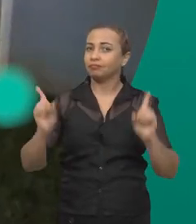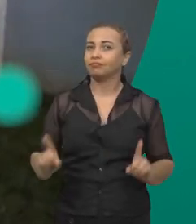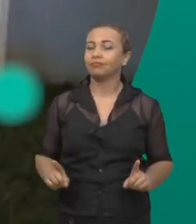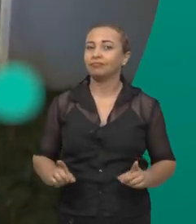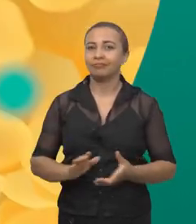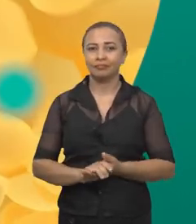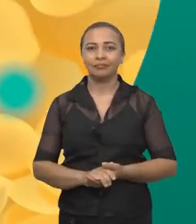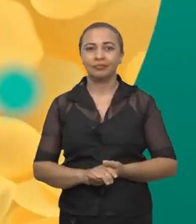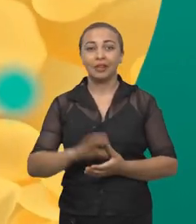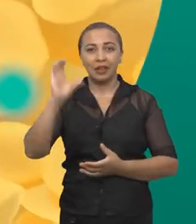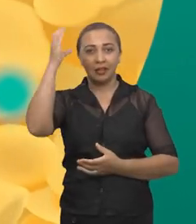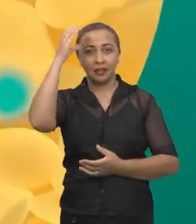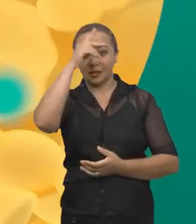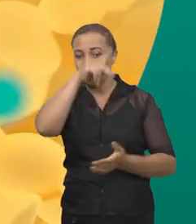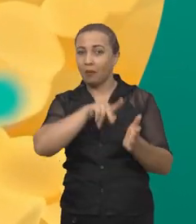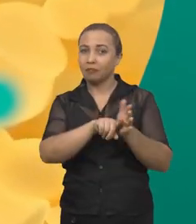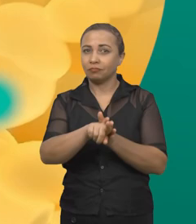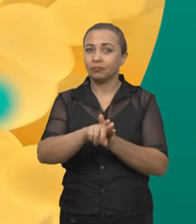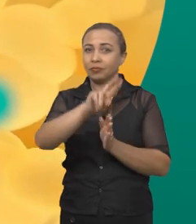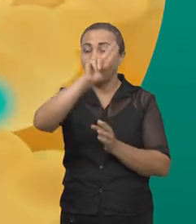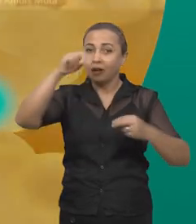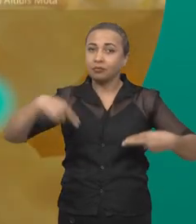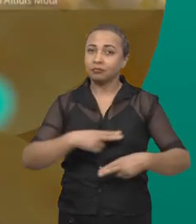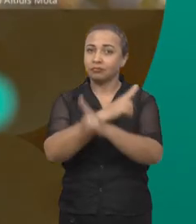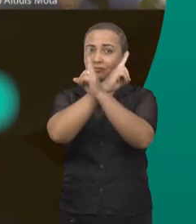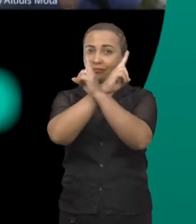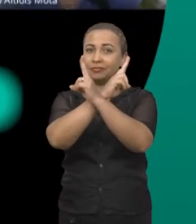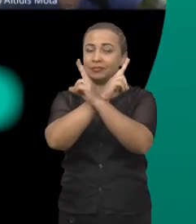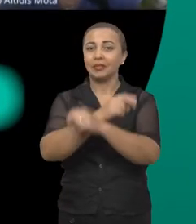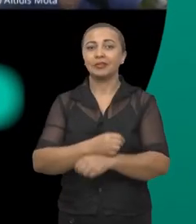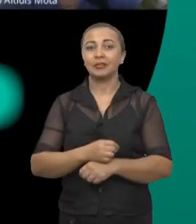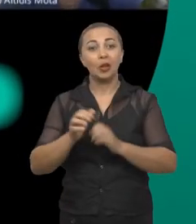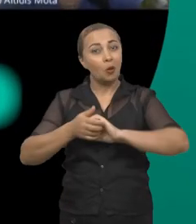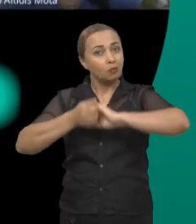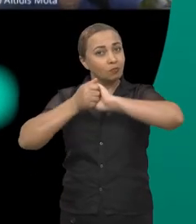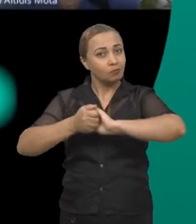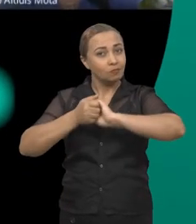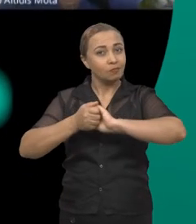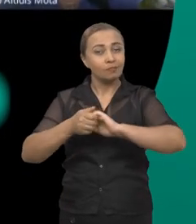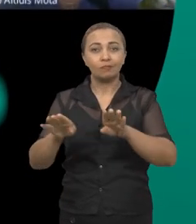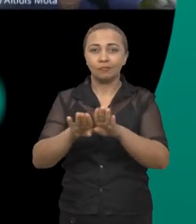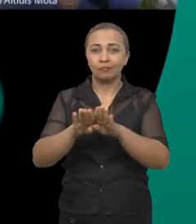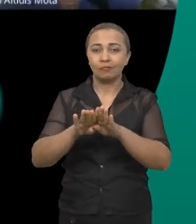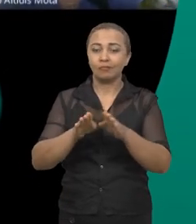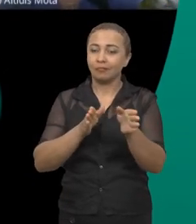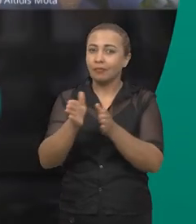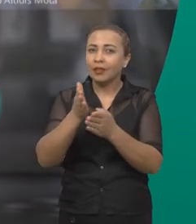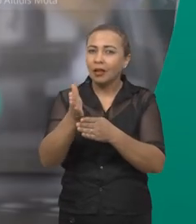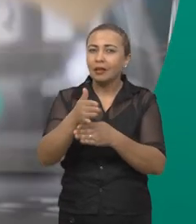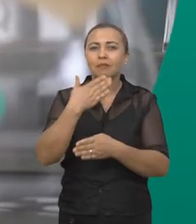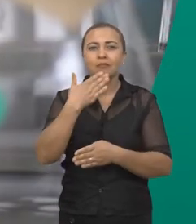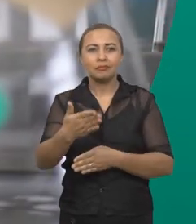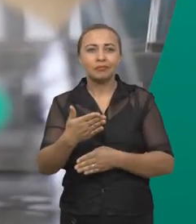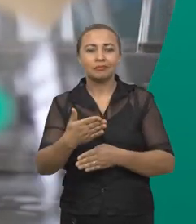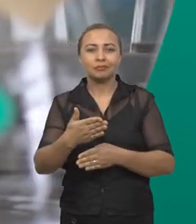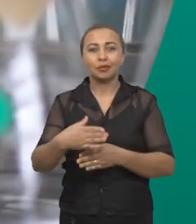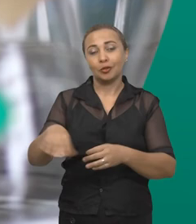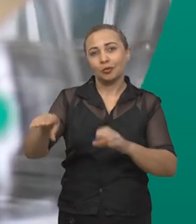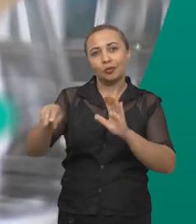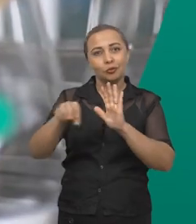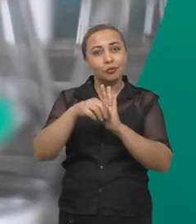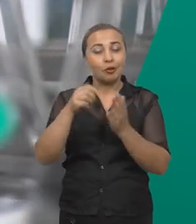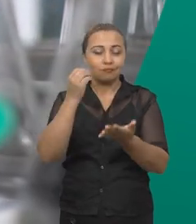deficiência. Cientistas da Universidade Estadual do Sudoeste da Bahia e parceiros entram com pedido de patente